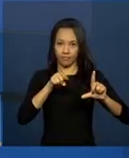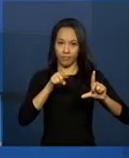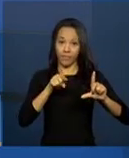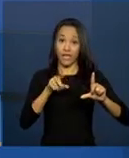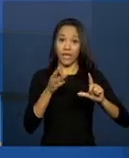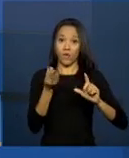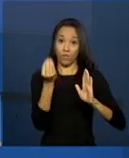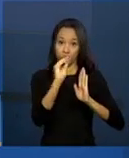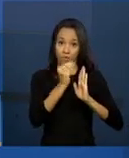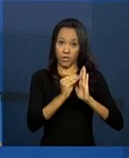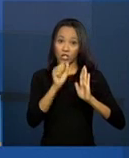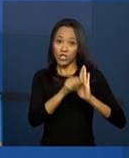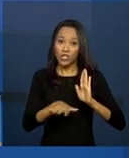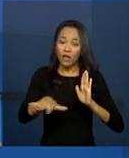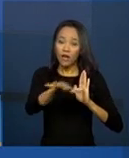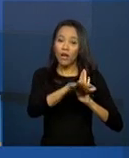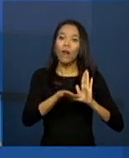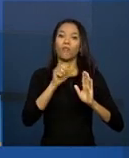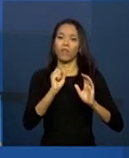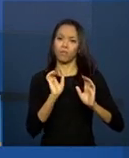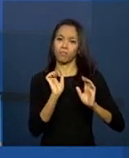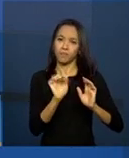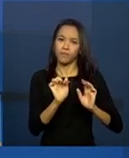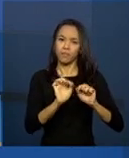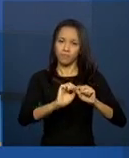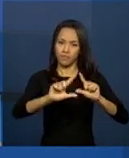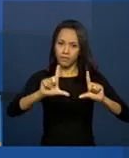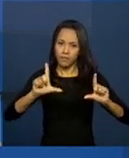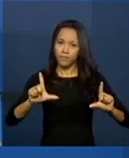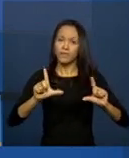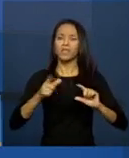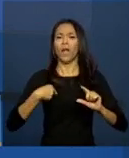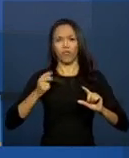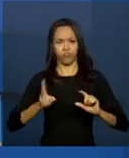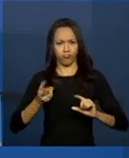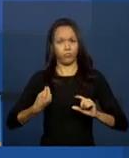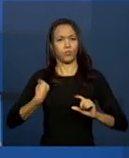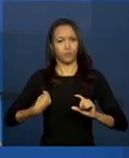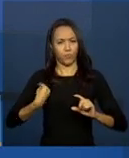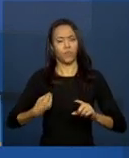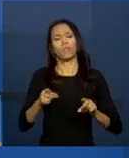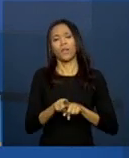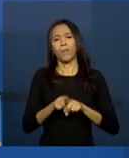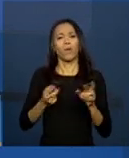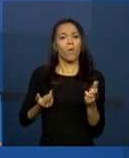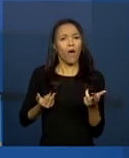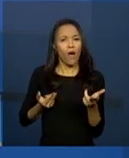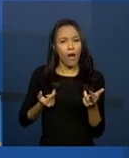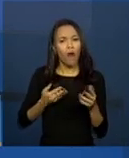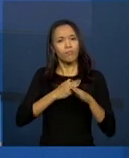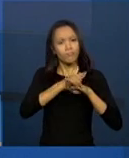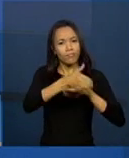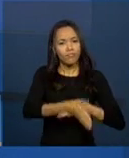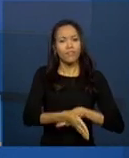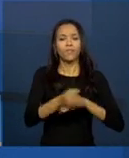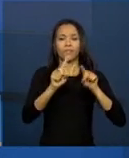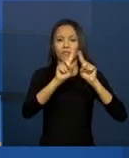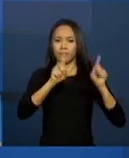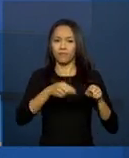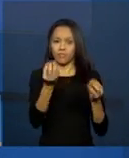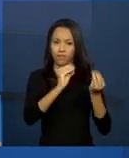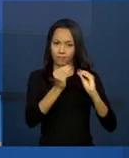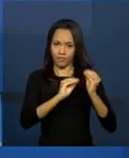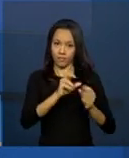profissional que hoje já tem acesso ao registro mensal de atendimento, ele também tem acesso ao prontuário eletrônico